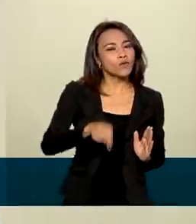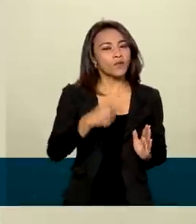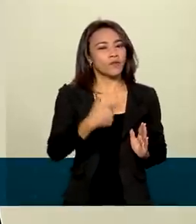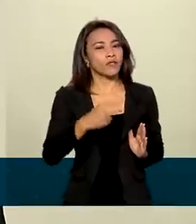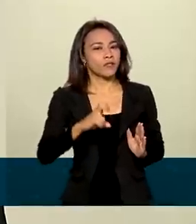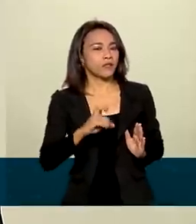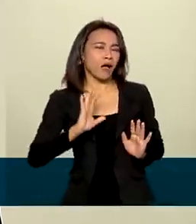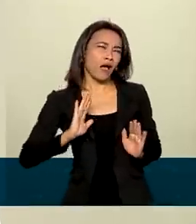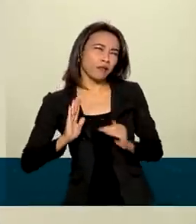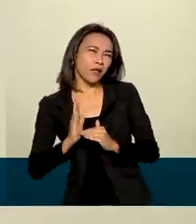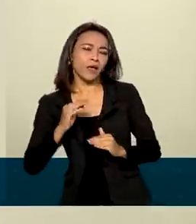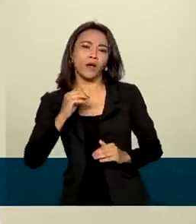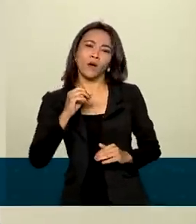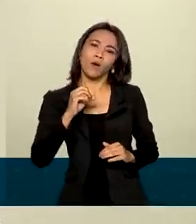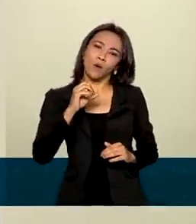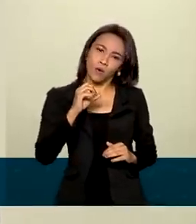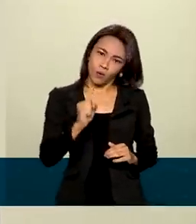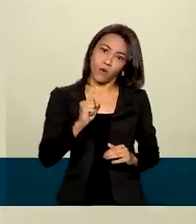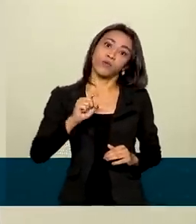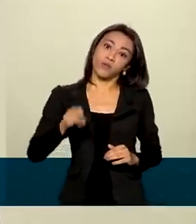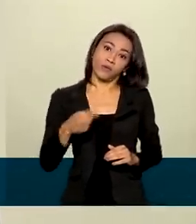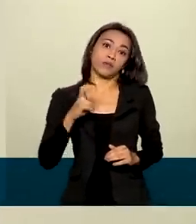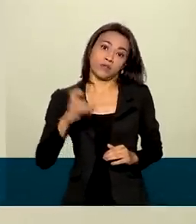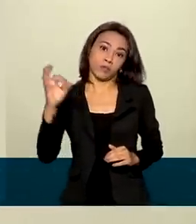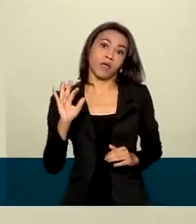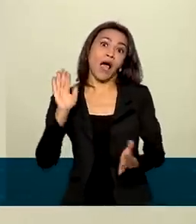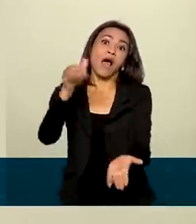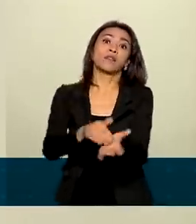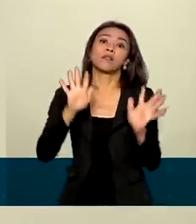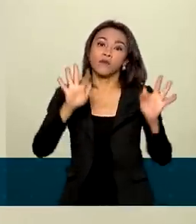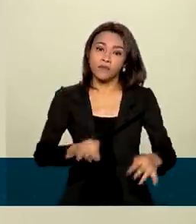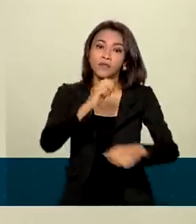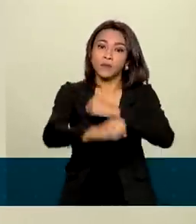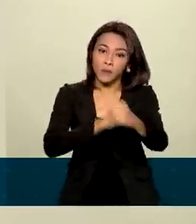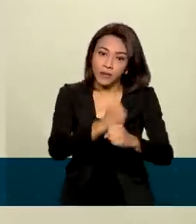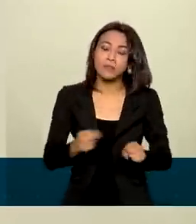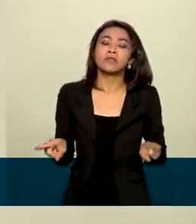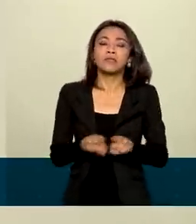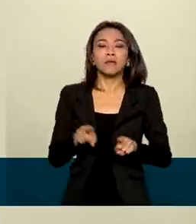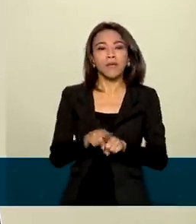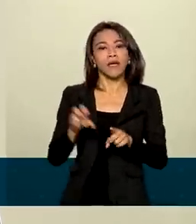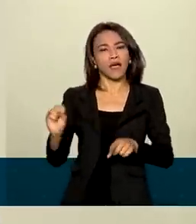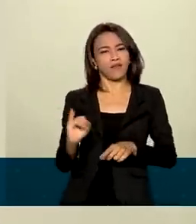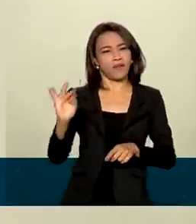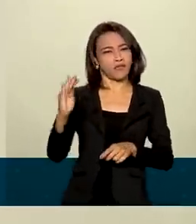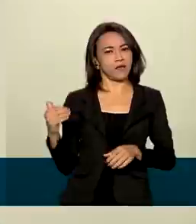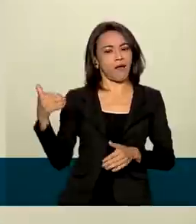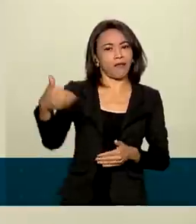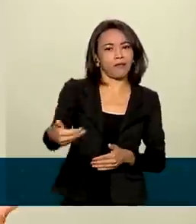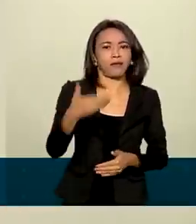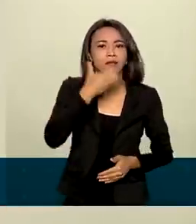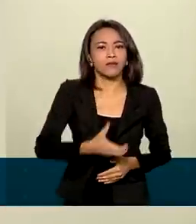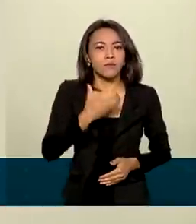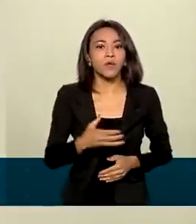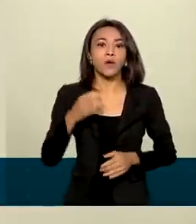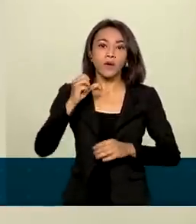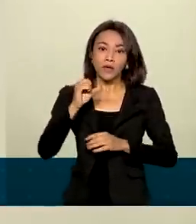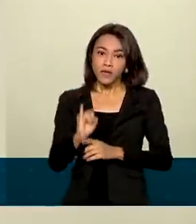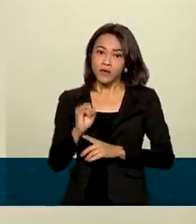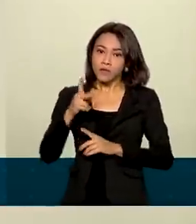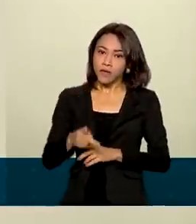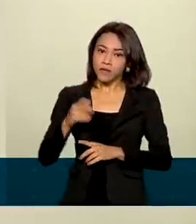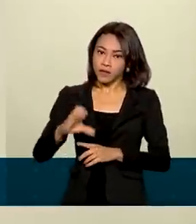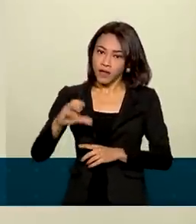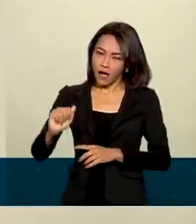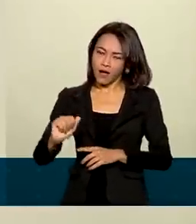a 8,5% até o final do ano. Da mesma forma, as expectativas para a inflação até dezembro são que o IPCA chegue